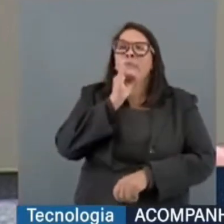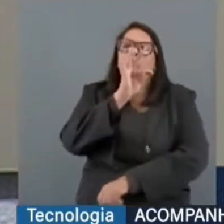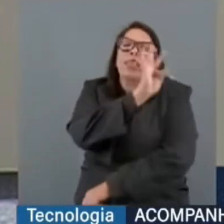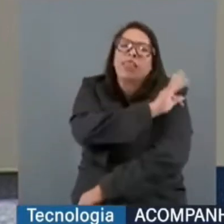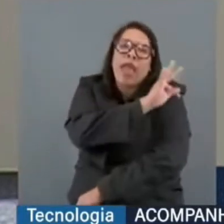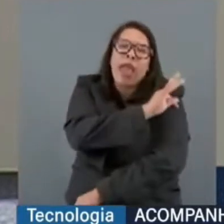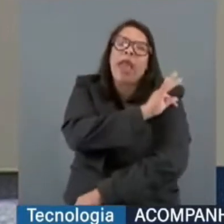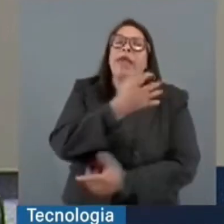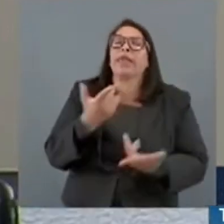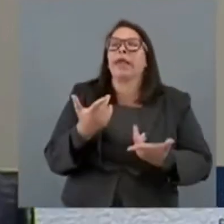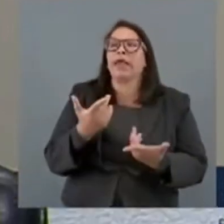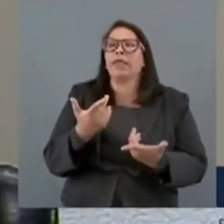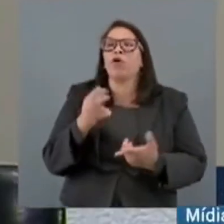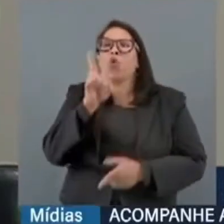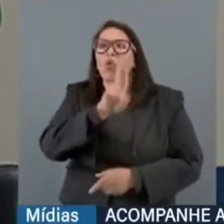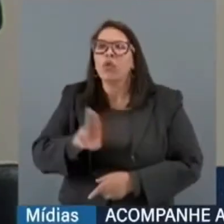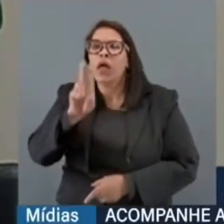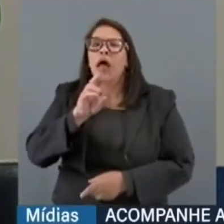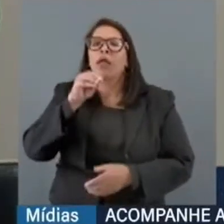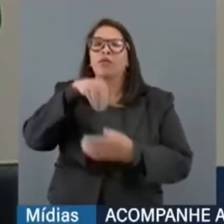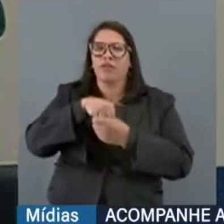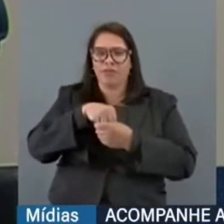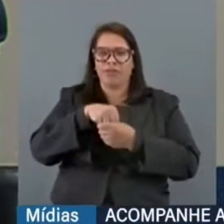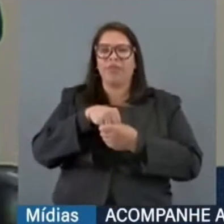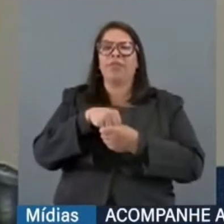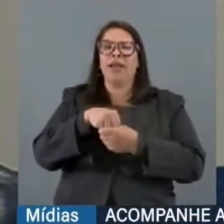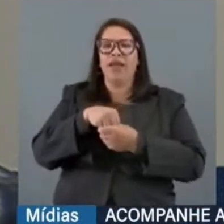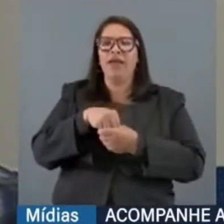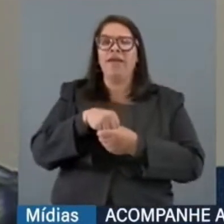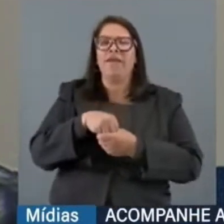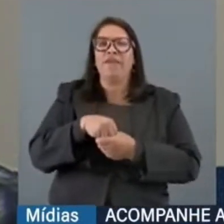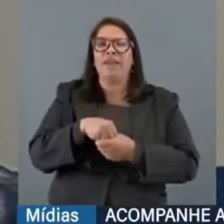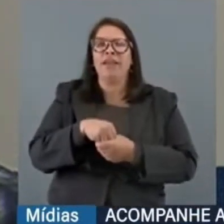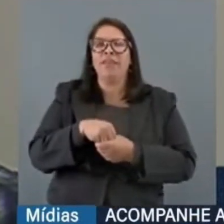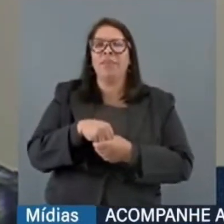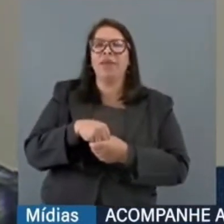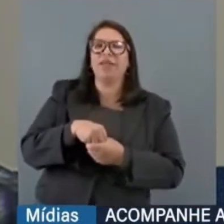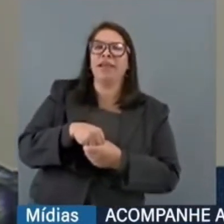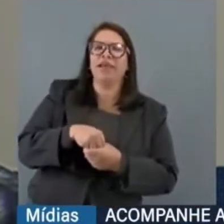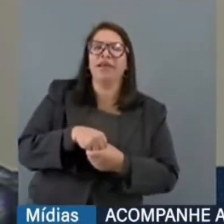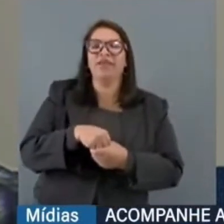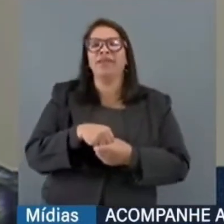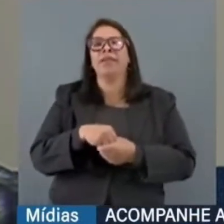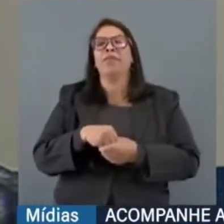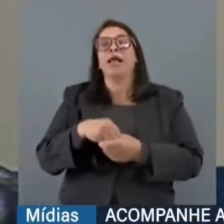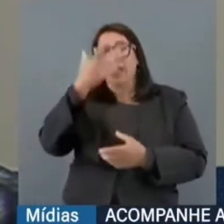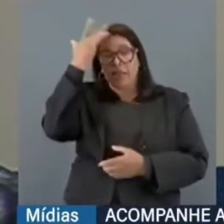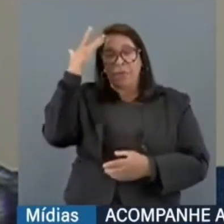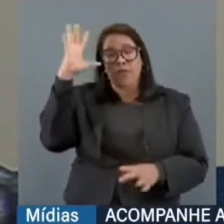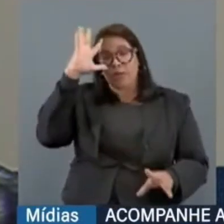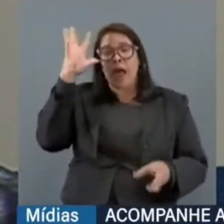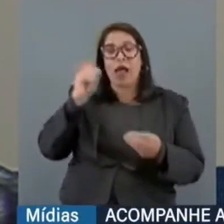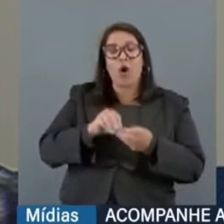táticas, para que as pessoas pudessem compreender o